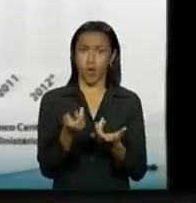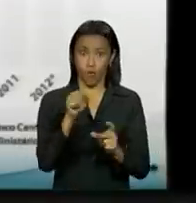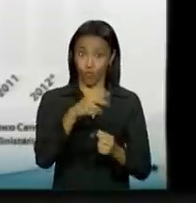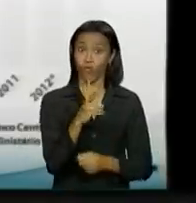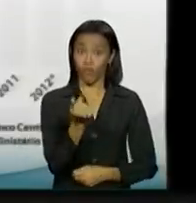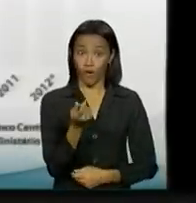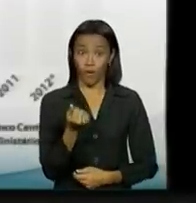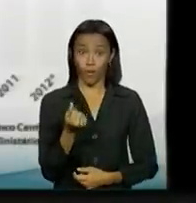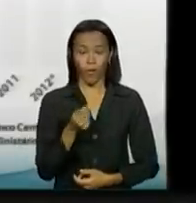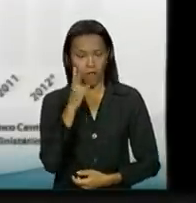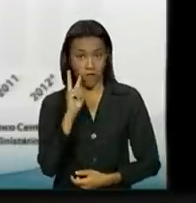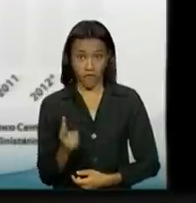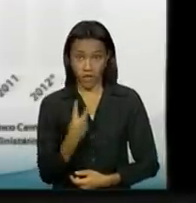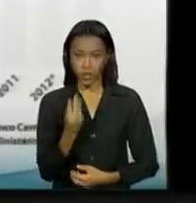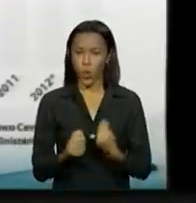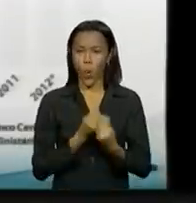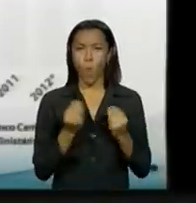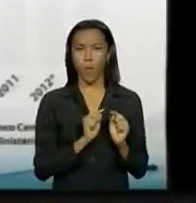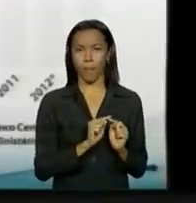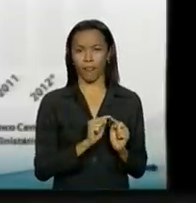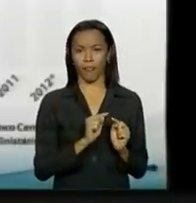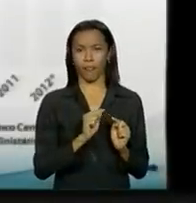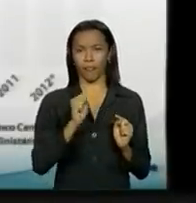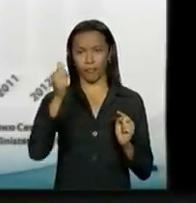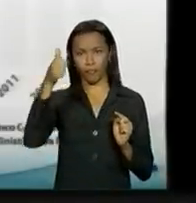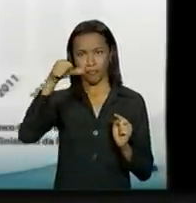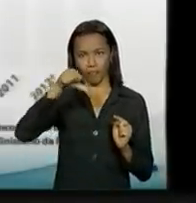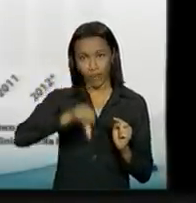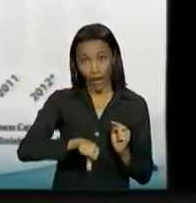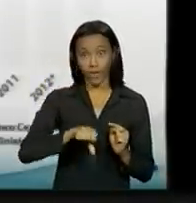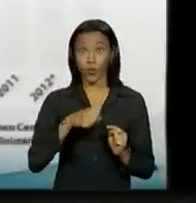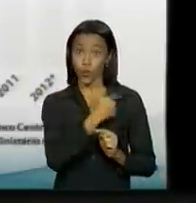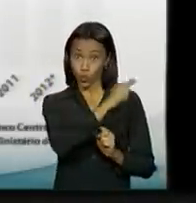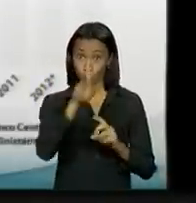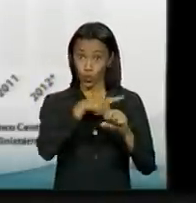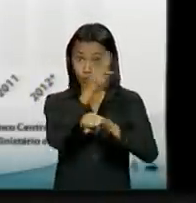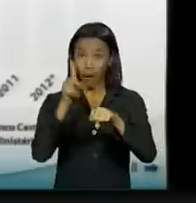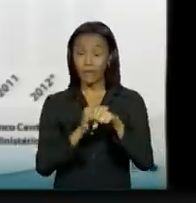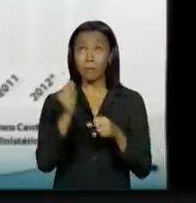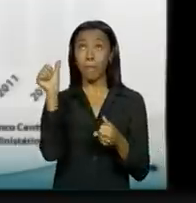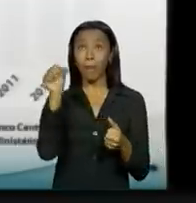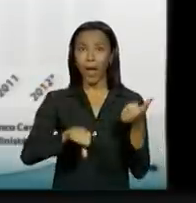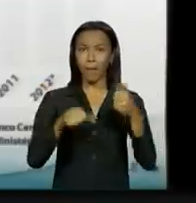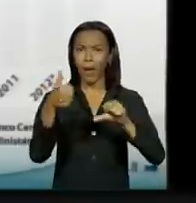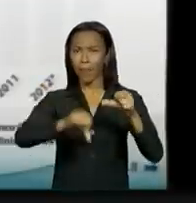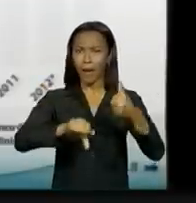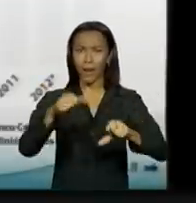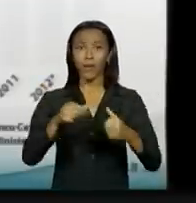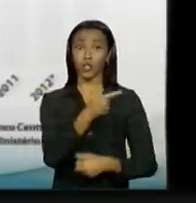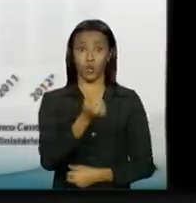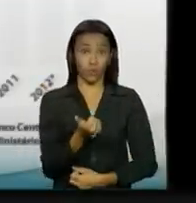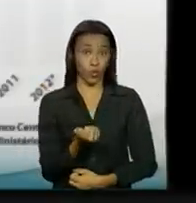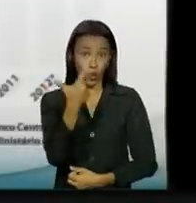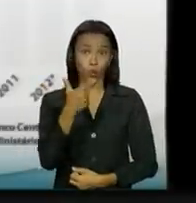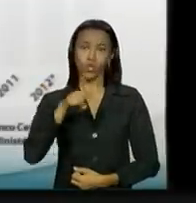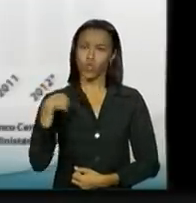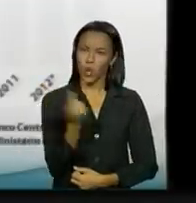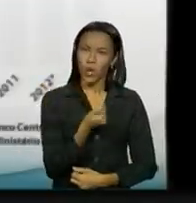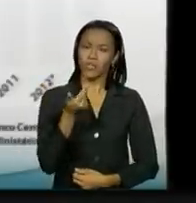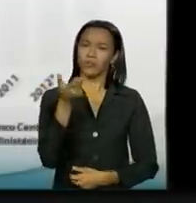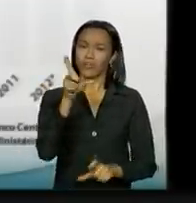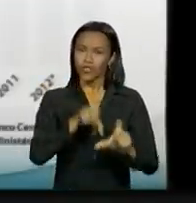financeiras. Vejam a trajetória do nosso déficit. Enquanto os outros países pioram, em 2012, nosso déficit